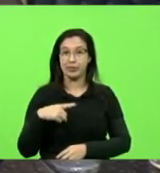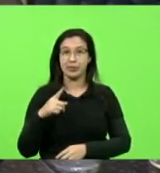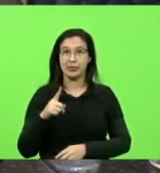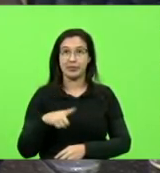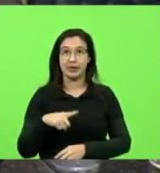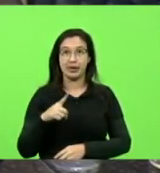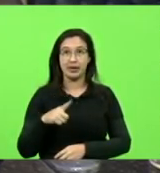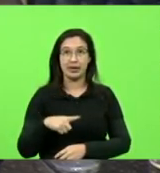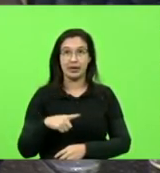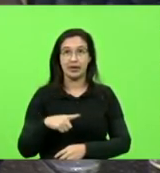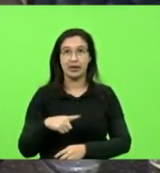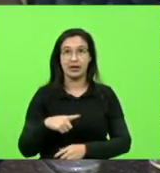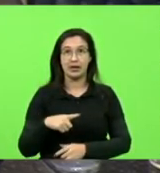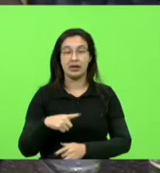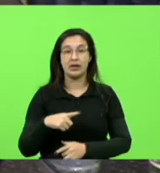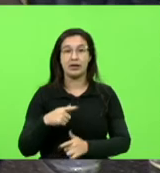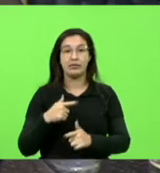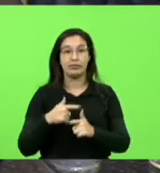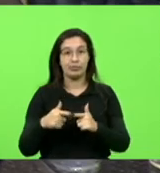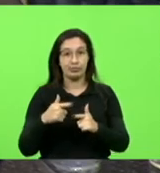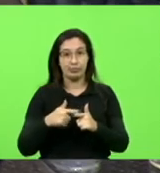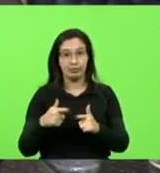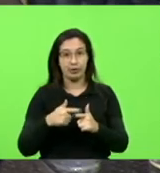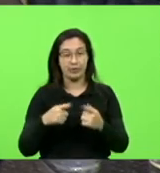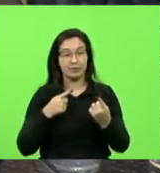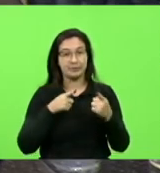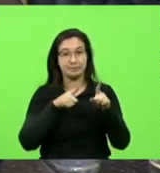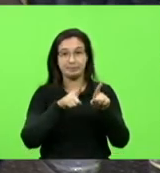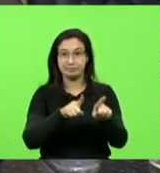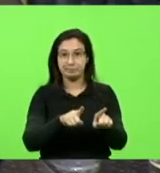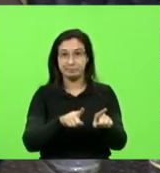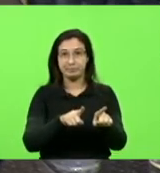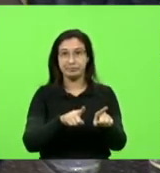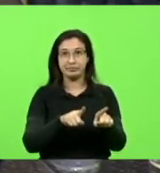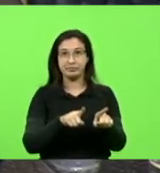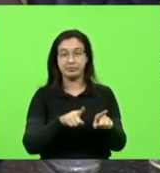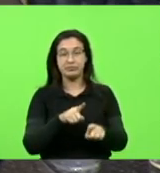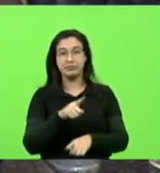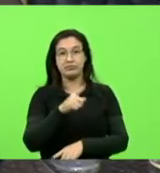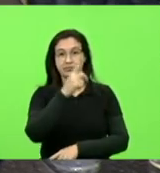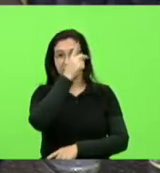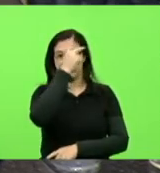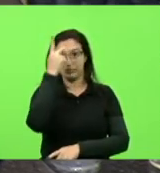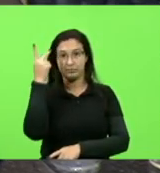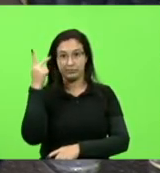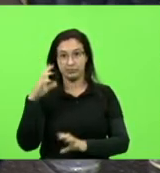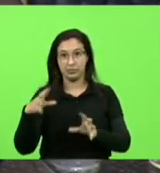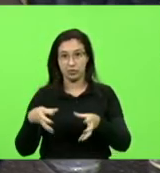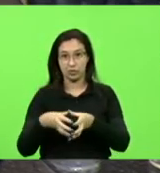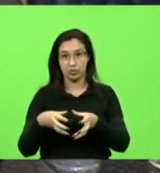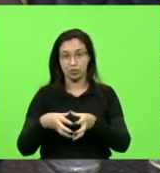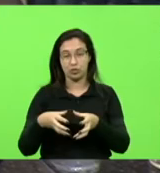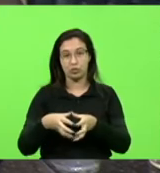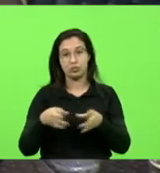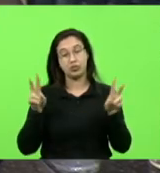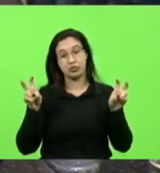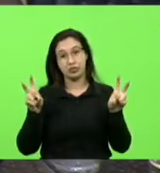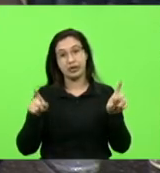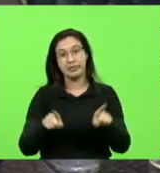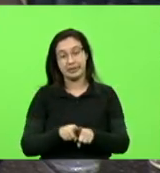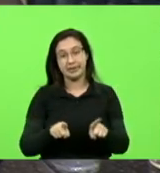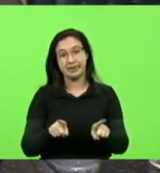objeto da questão e do repúdio das pessoas. Ainda que o tema também seja um